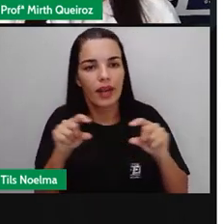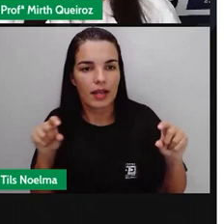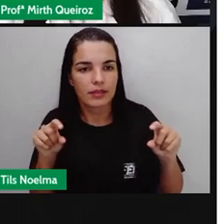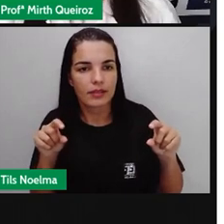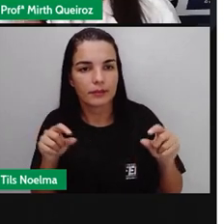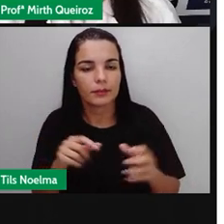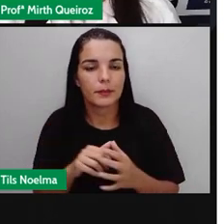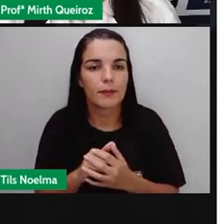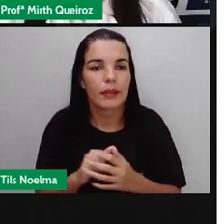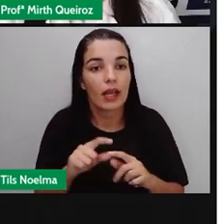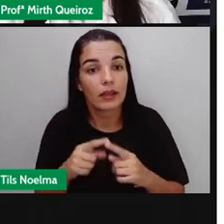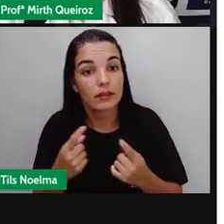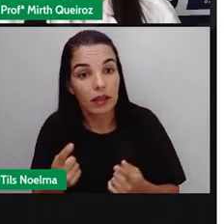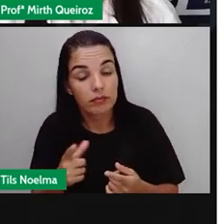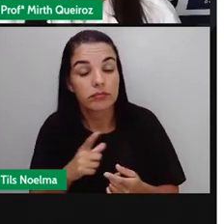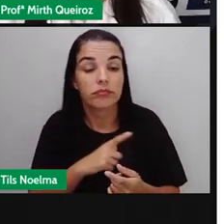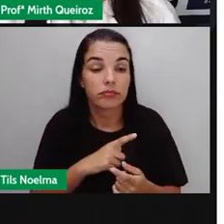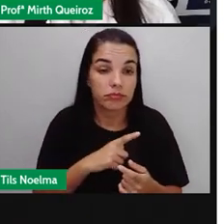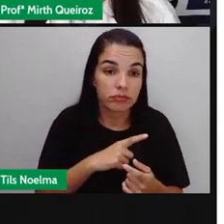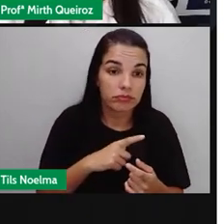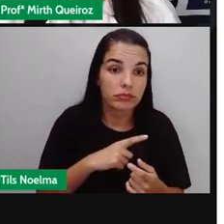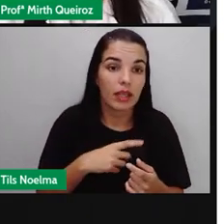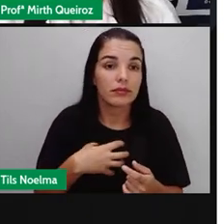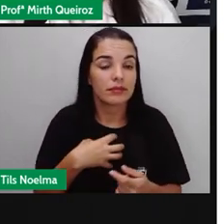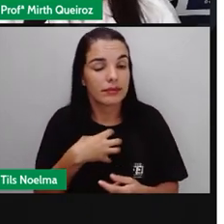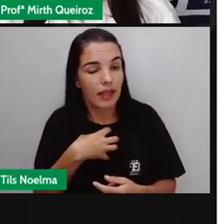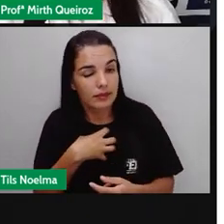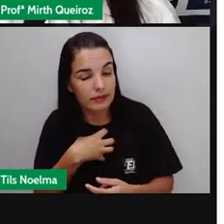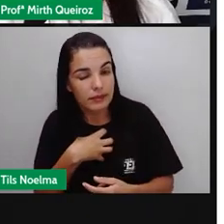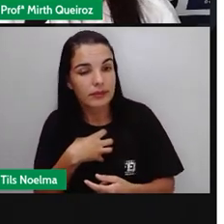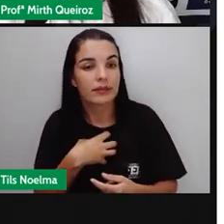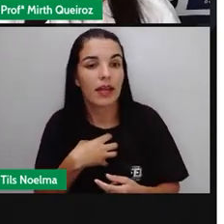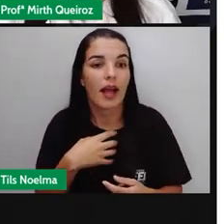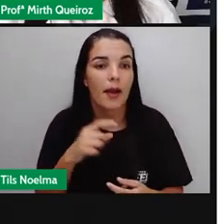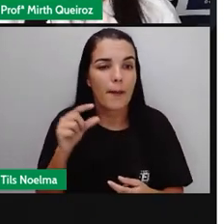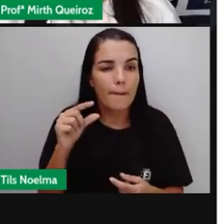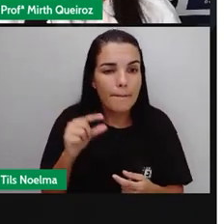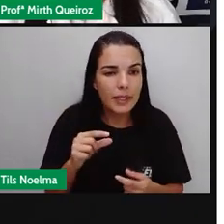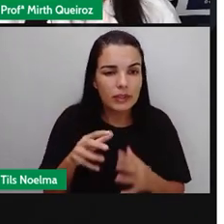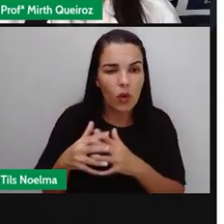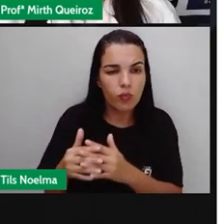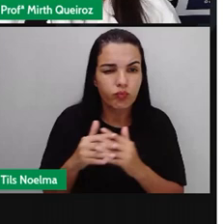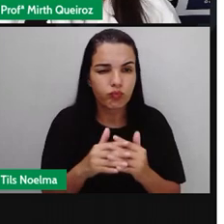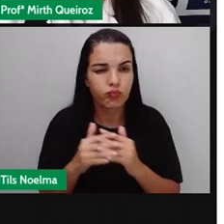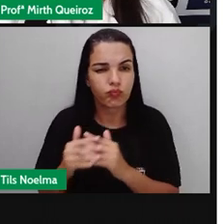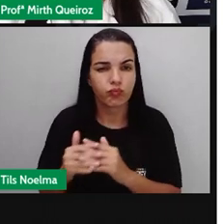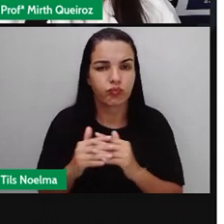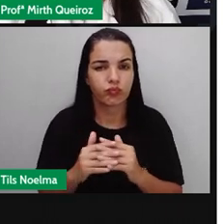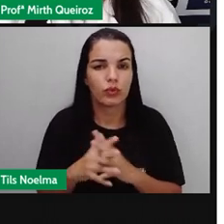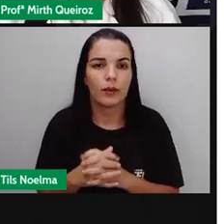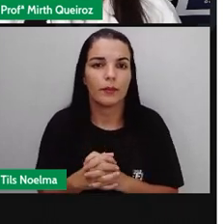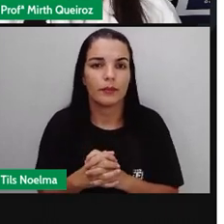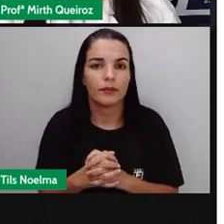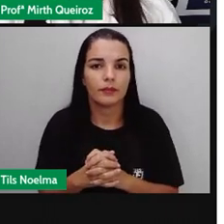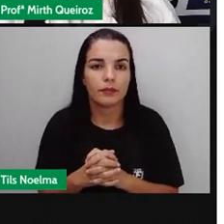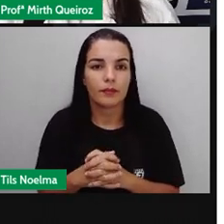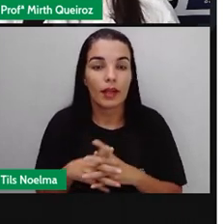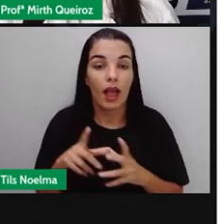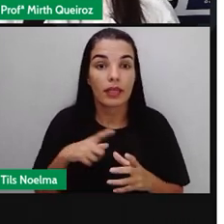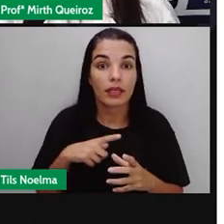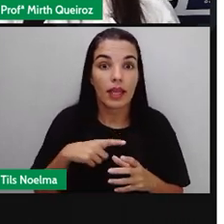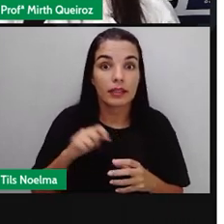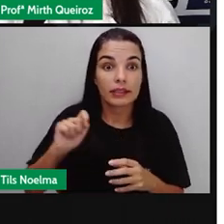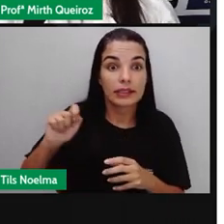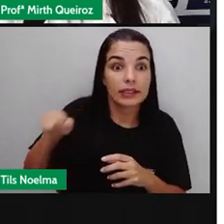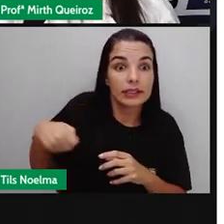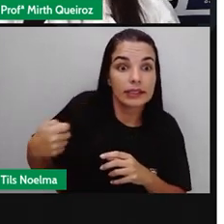frase. Aí, adquiriu maior sentido e ficou menos confusa essa frase. Nós temos como